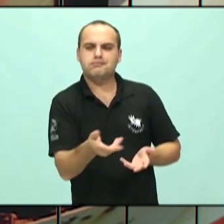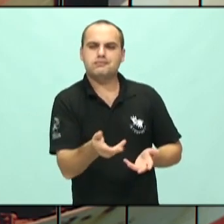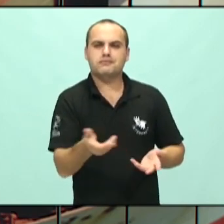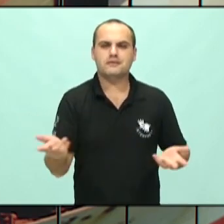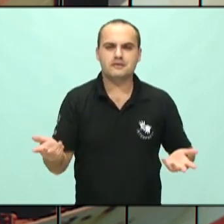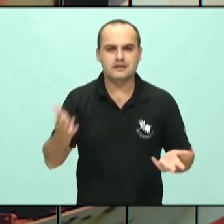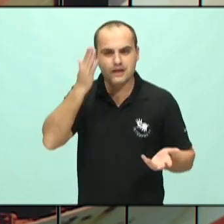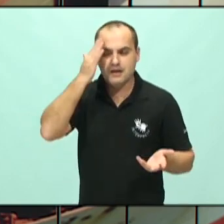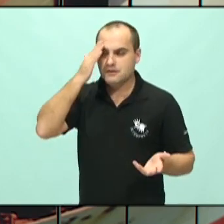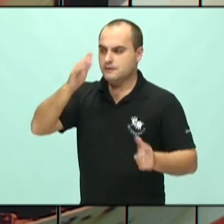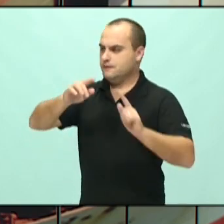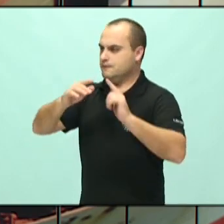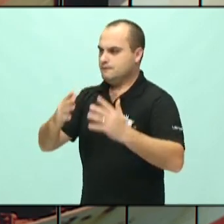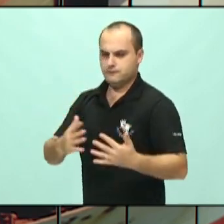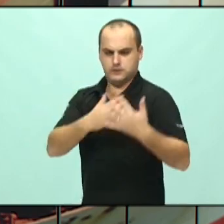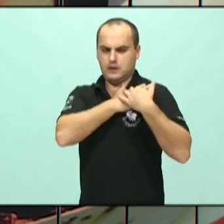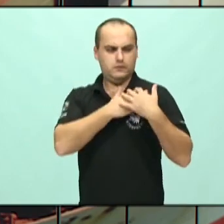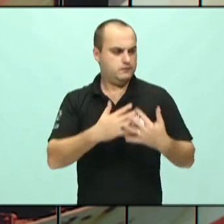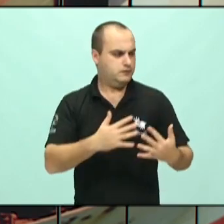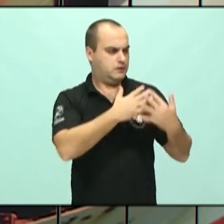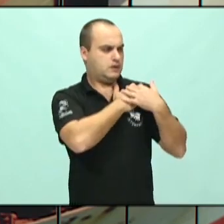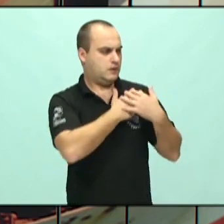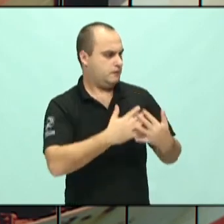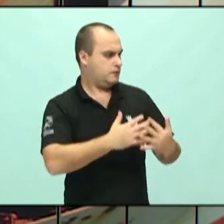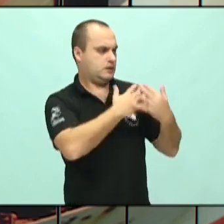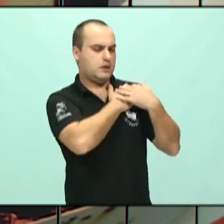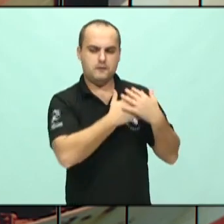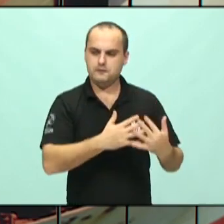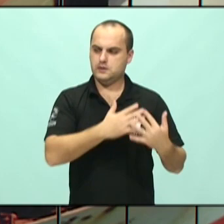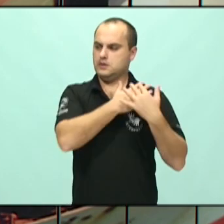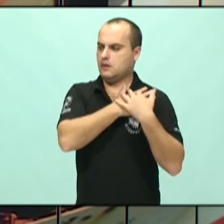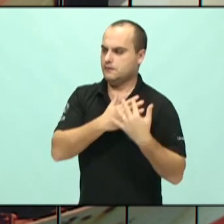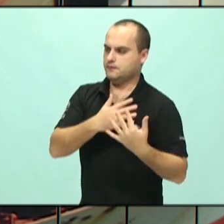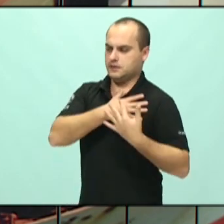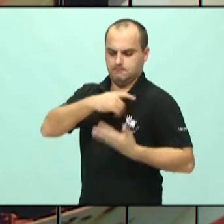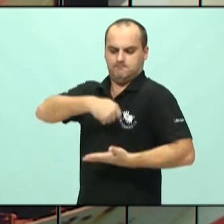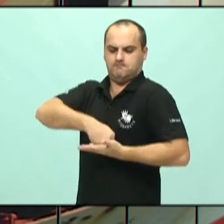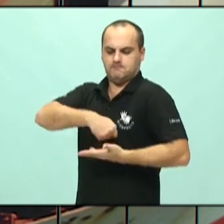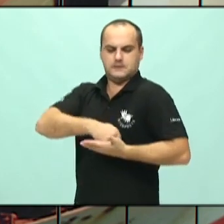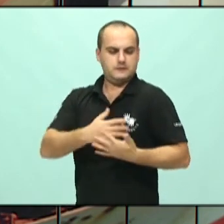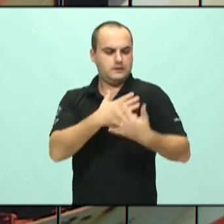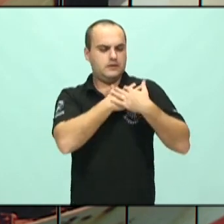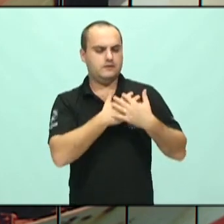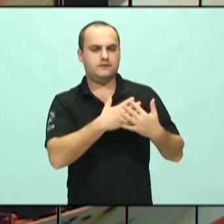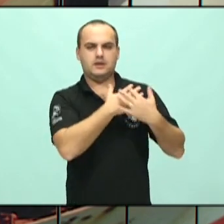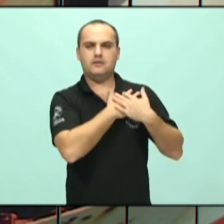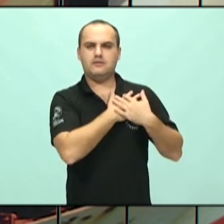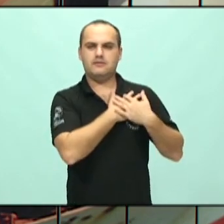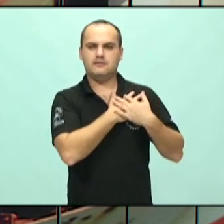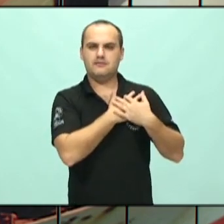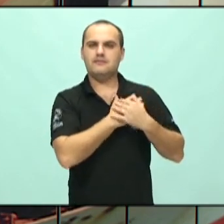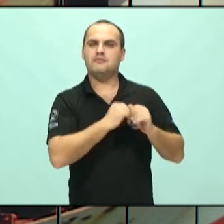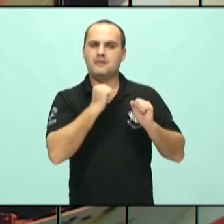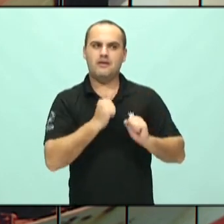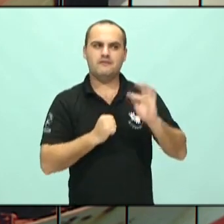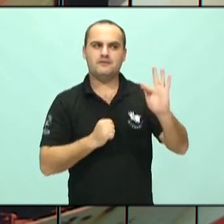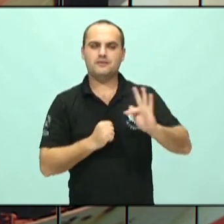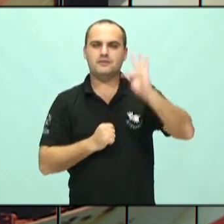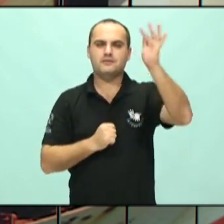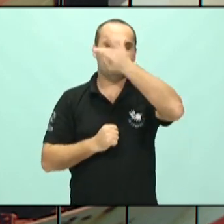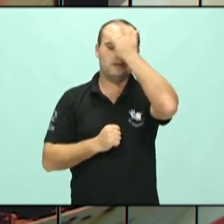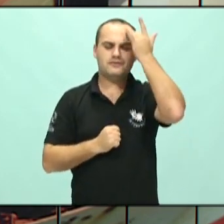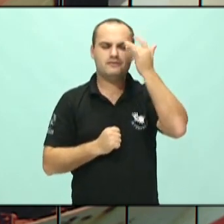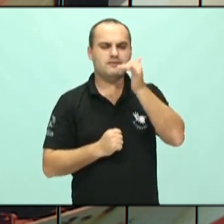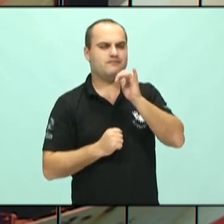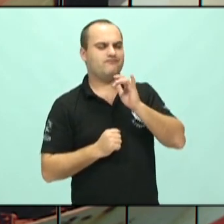funcionalidade, funcionamos, temos que funcionar e nos cobramos a isso, talvez isso tenha nos frustrado. Eu acredito que a gente